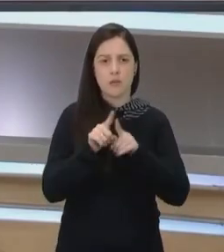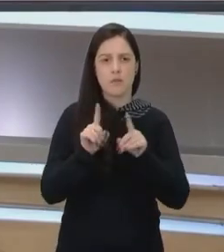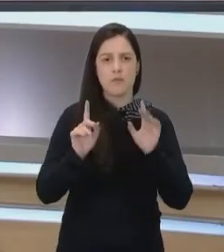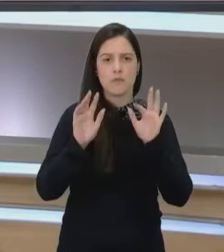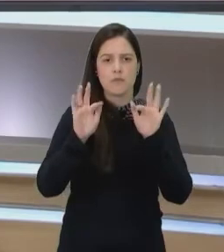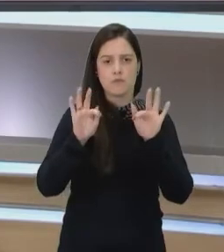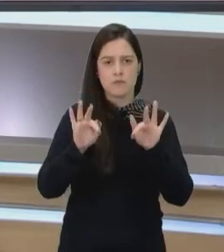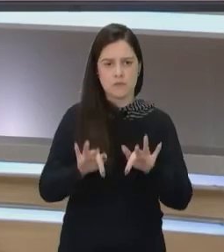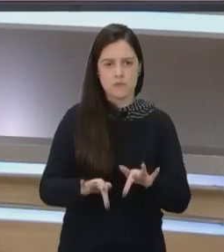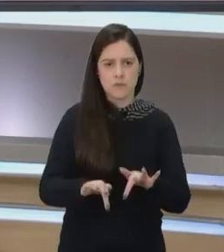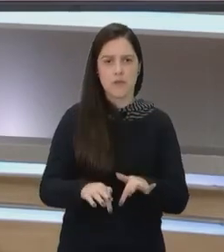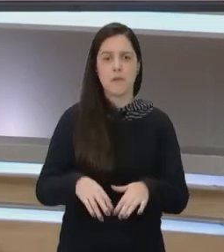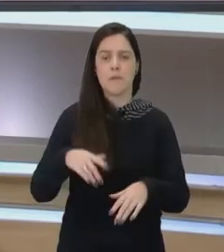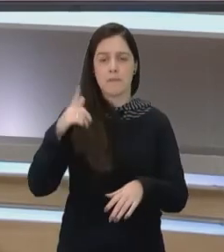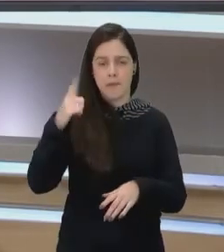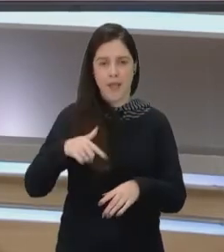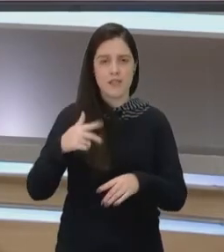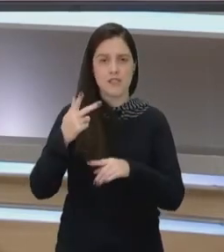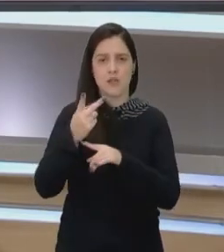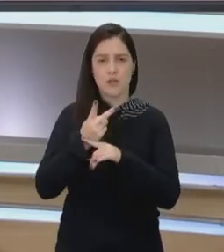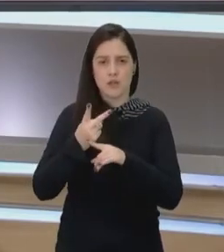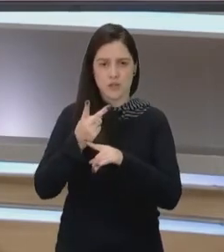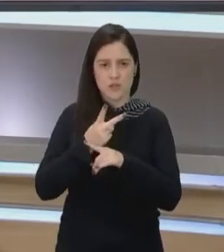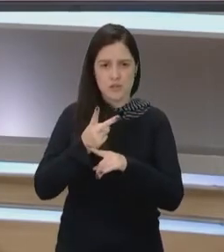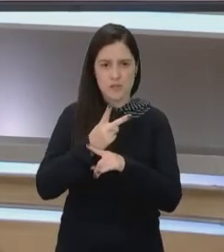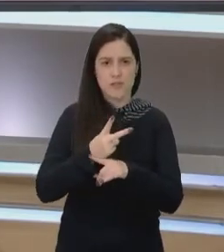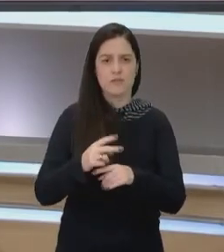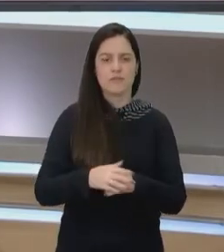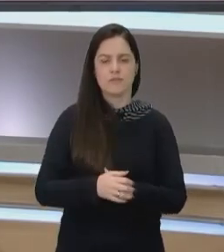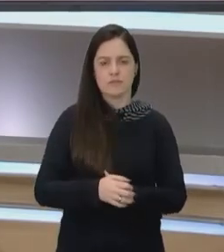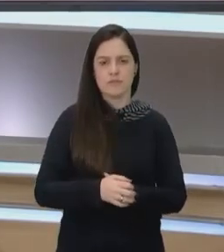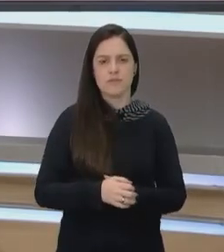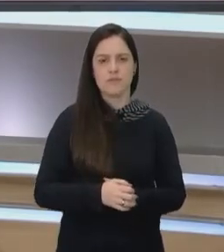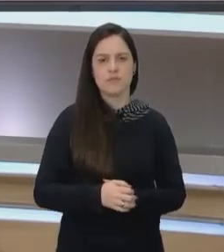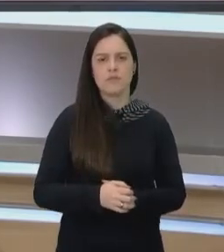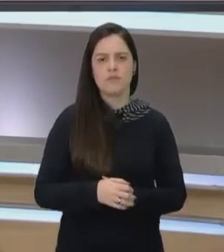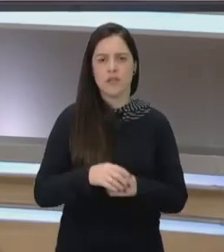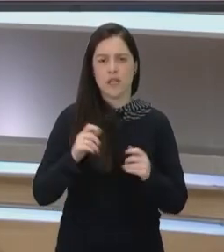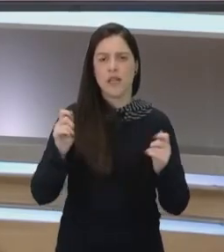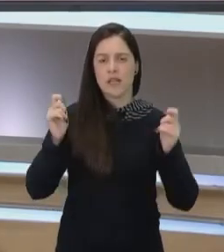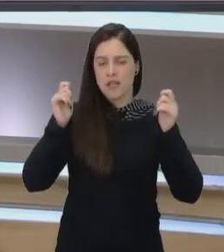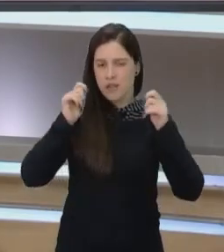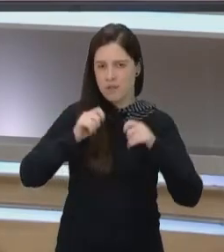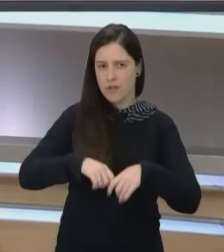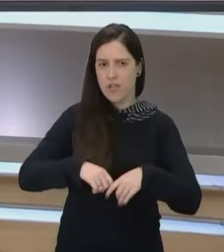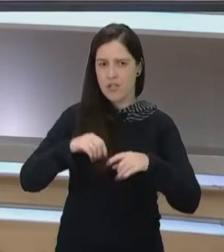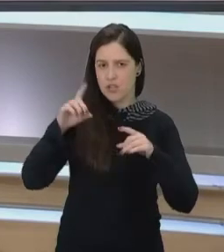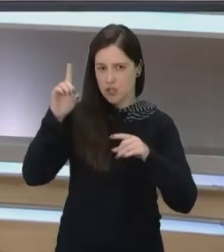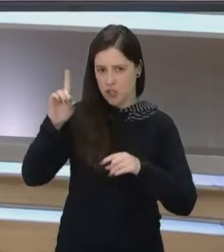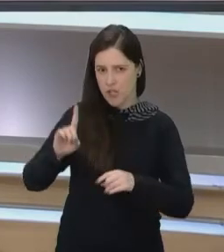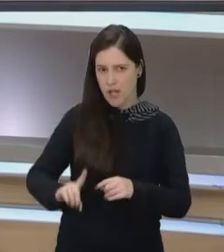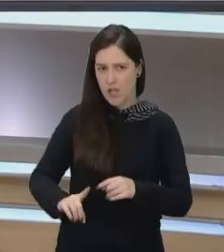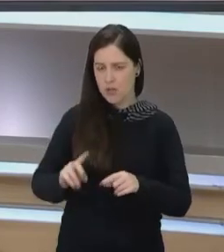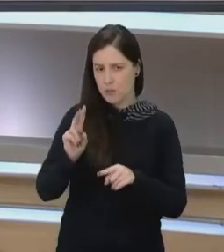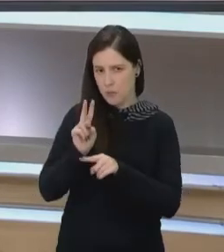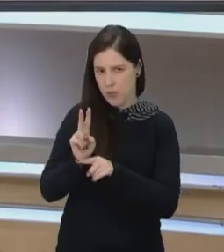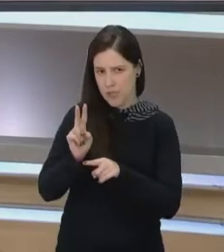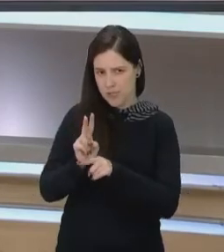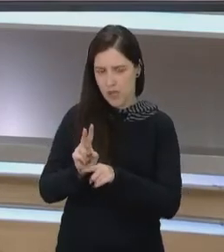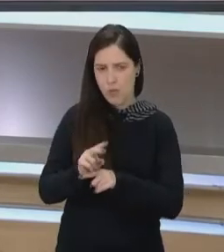quando elas resolvem procurar as instituições que deveriam garantir esses direitos e essa proteção,